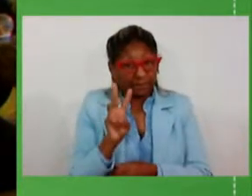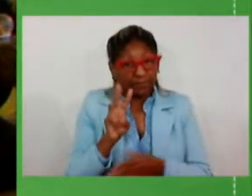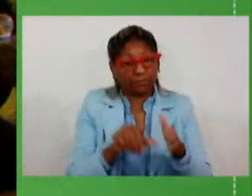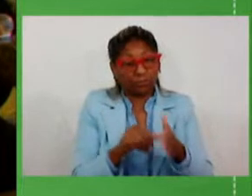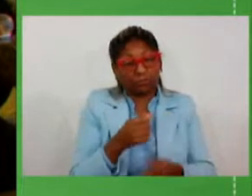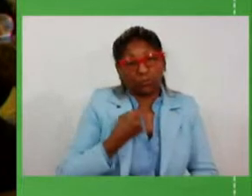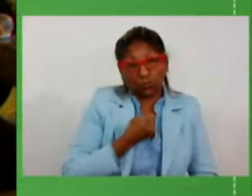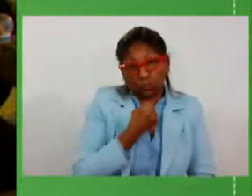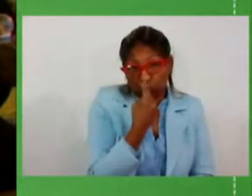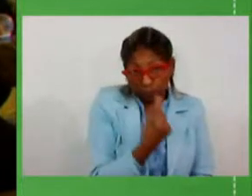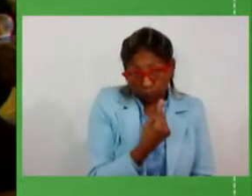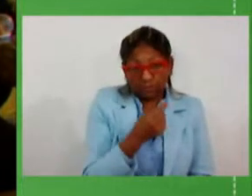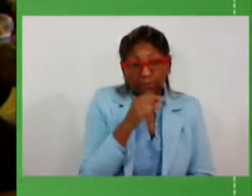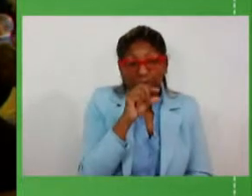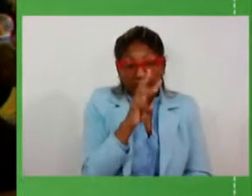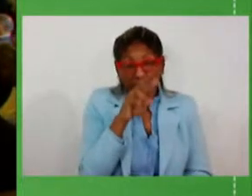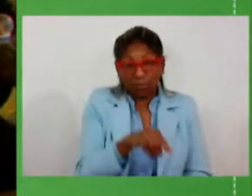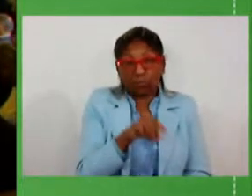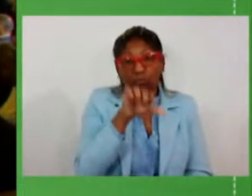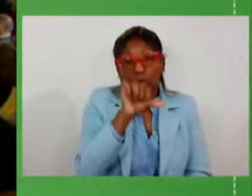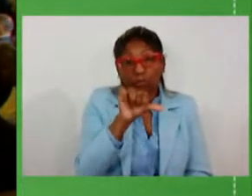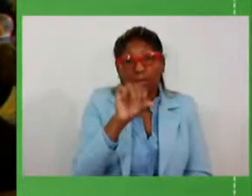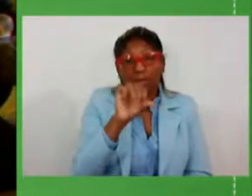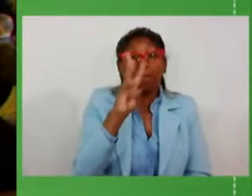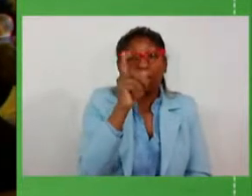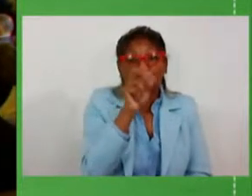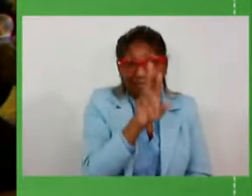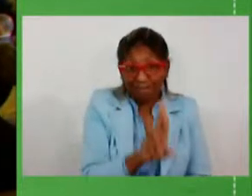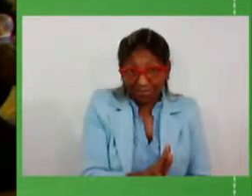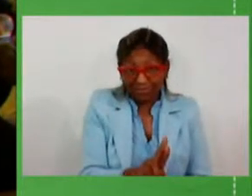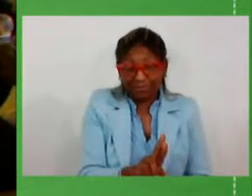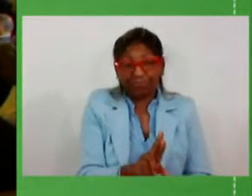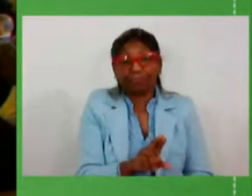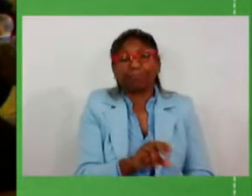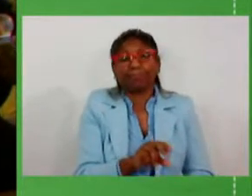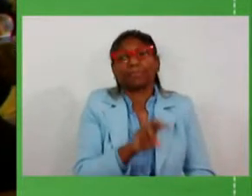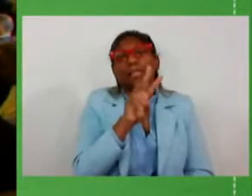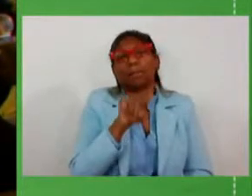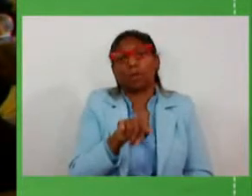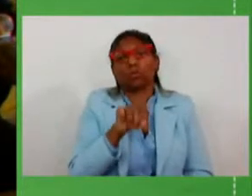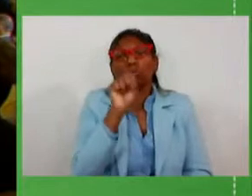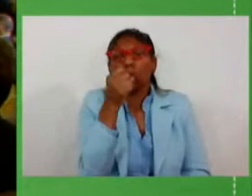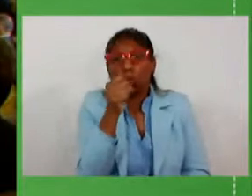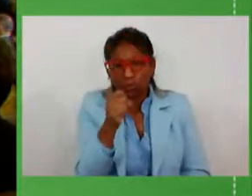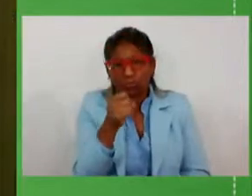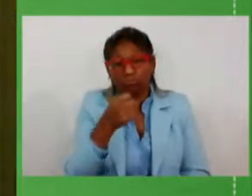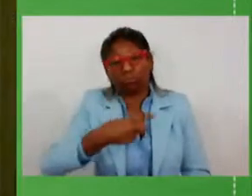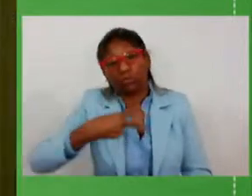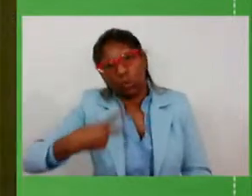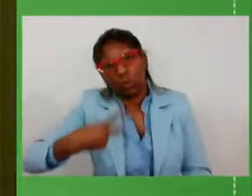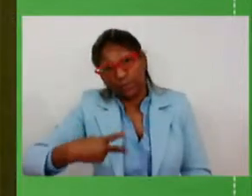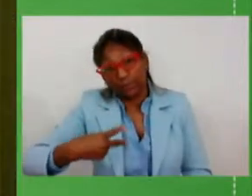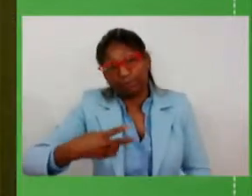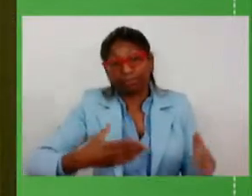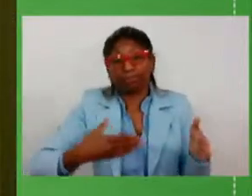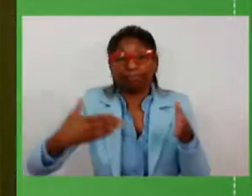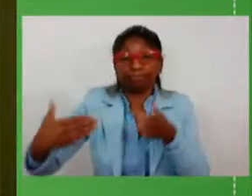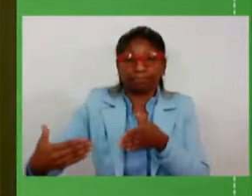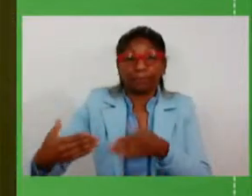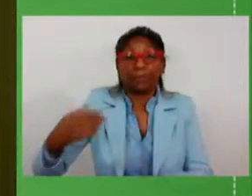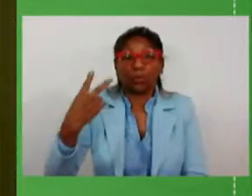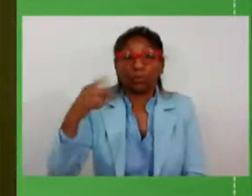prevendo 3,9 bilhões de reais em investimentos, 3,8 bilhões no bloco 2 e 2